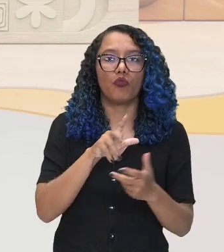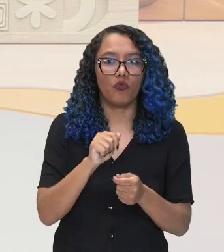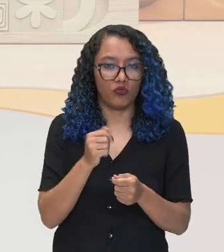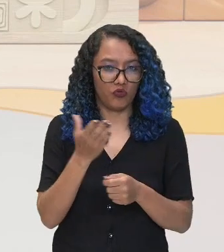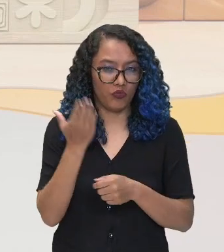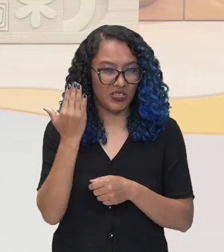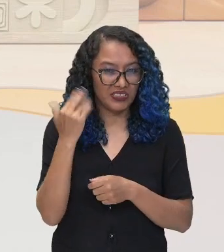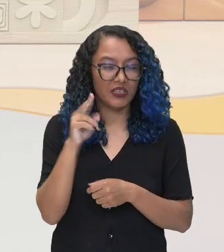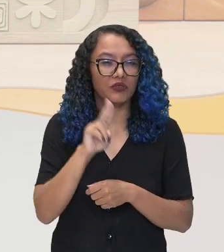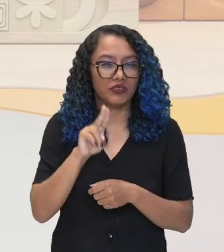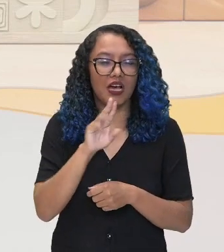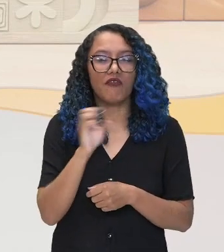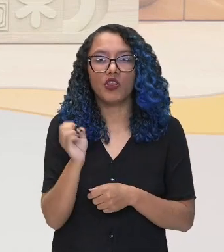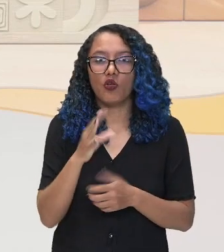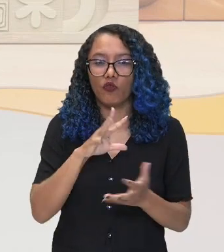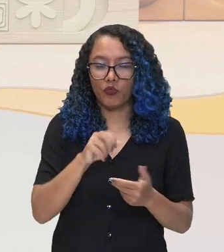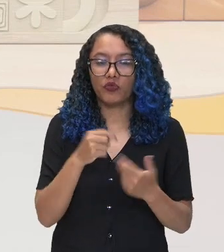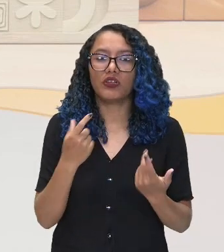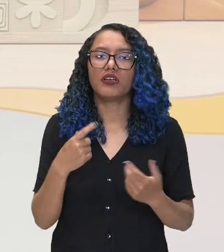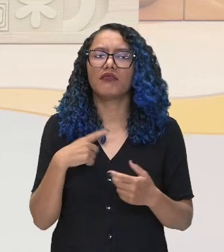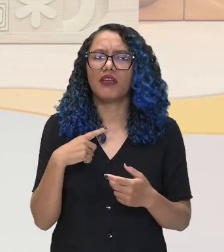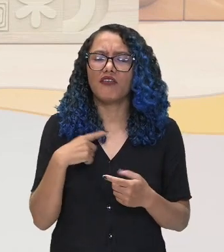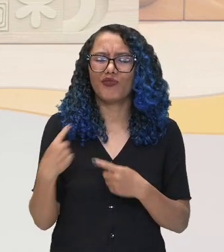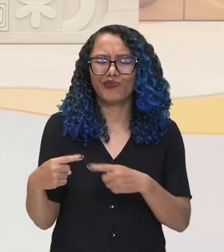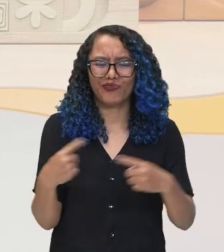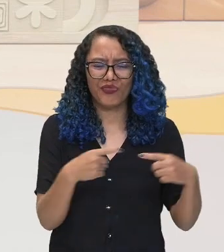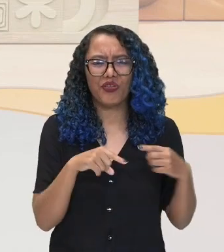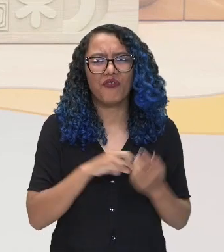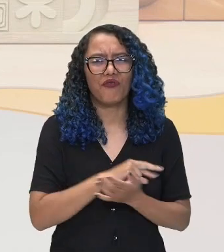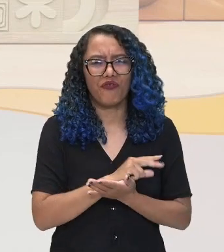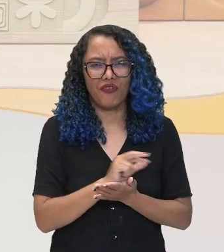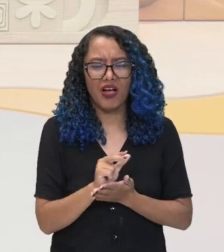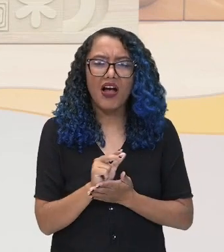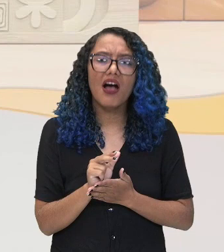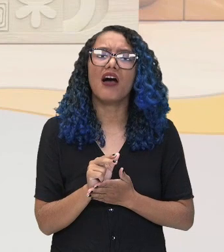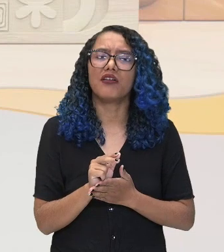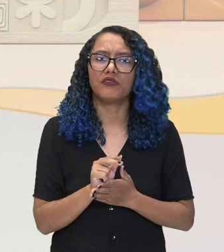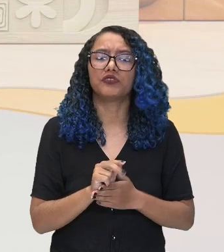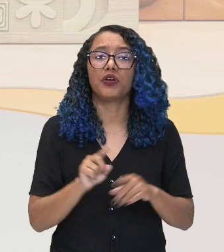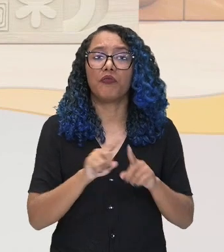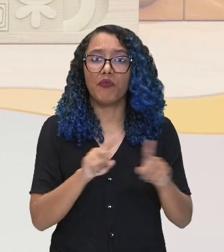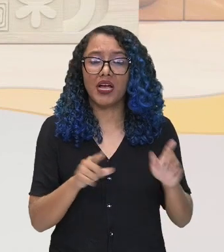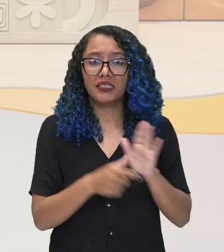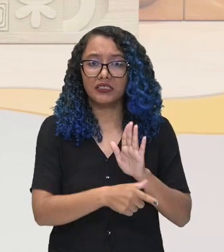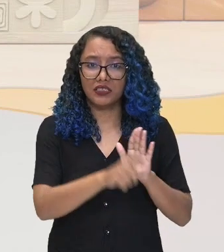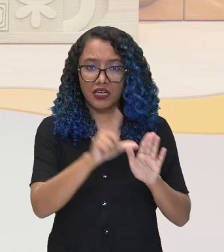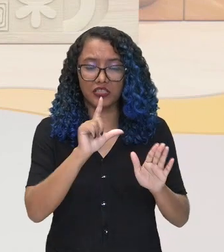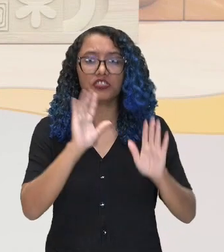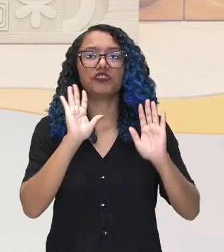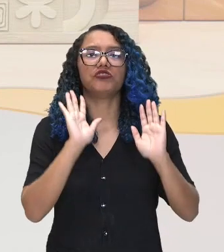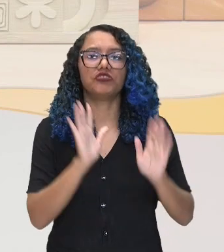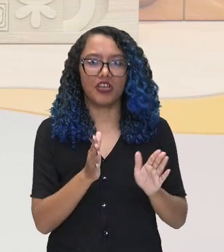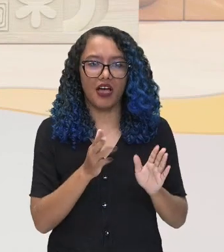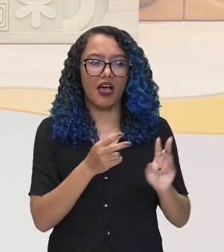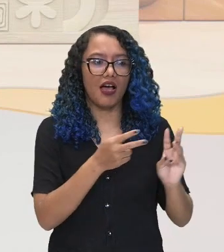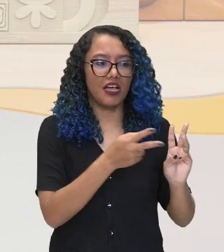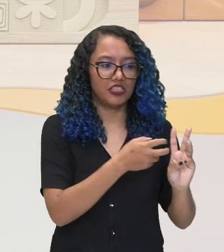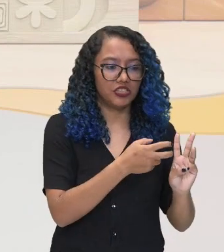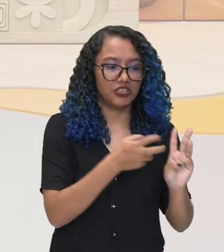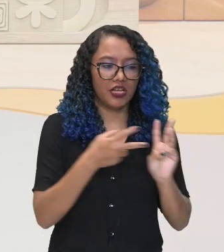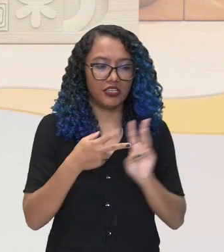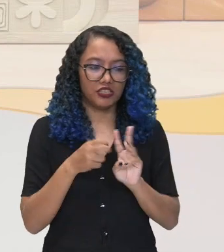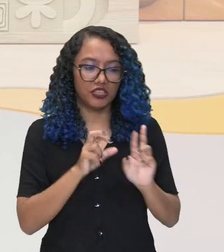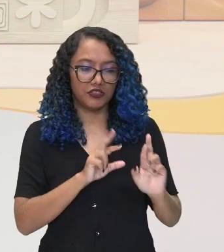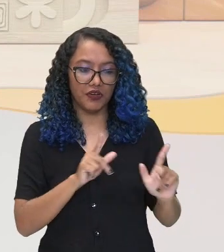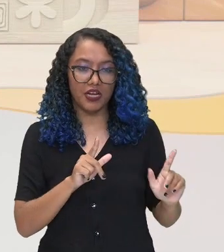conflitos para a América, mas já havia presença de conflitos entre os próprios indígenas por causa da